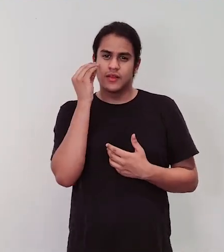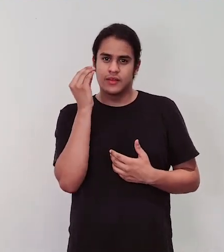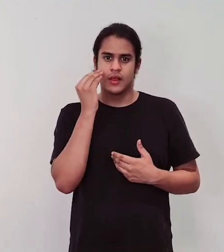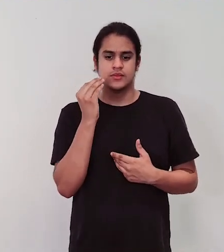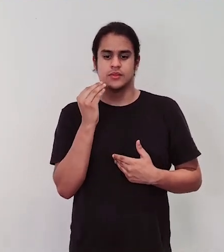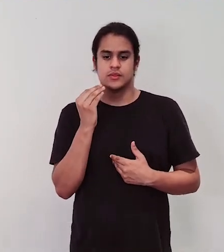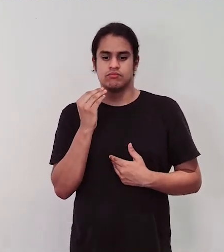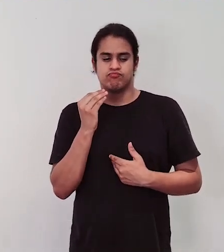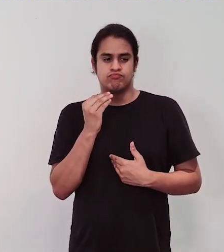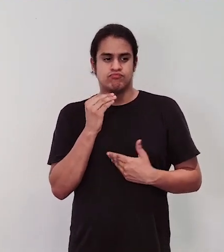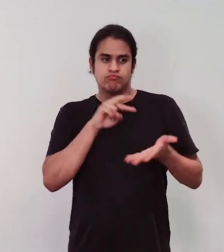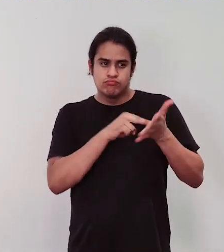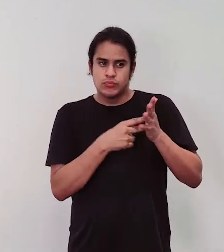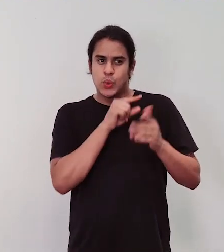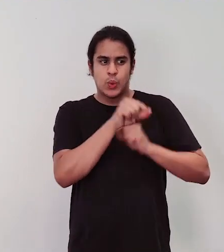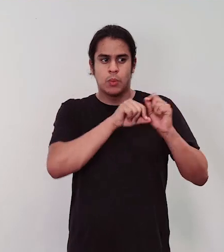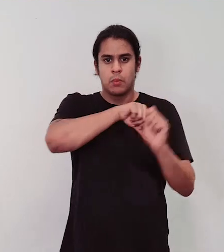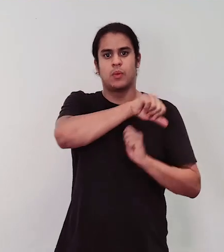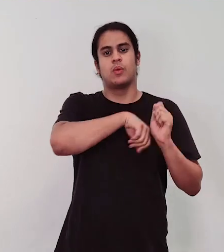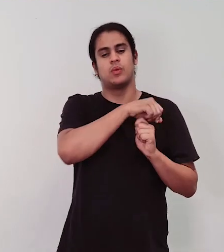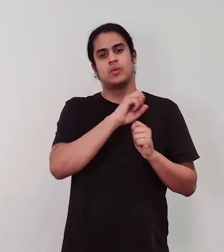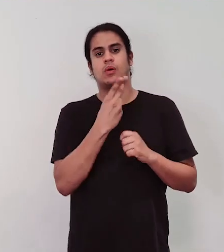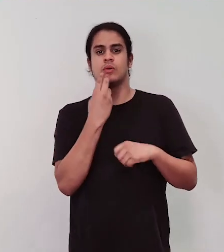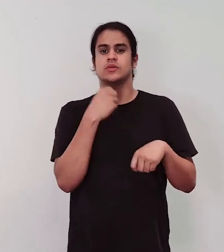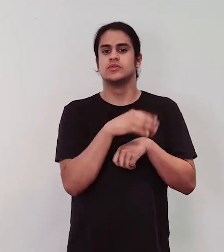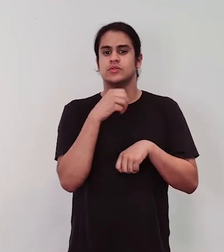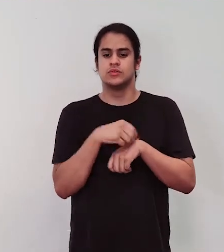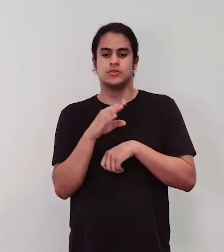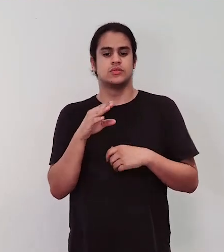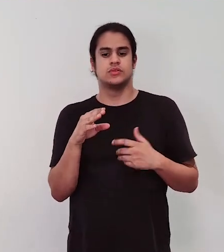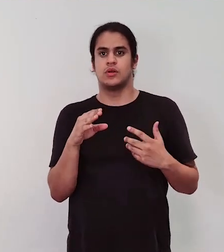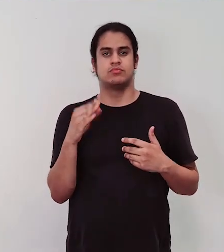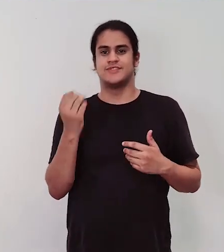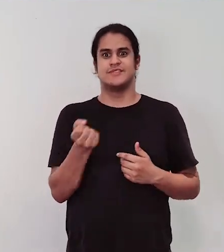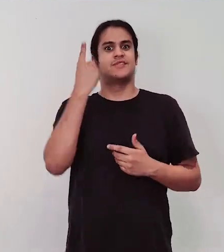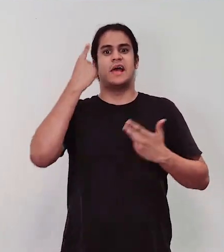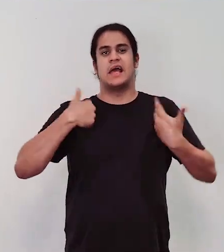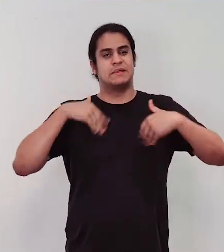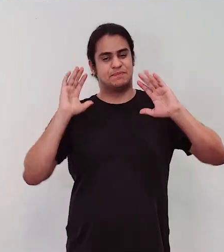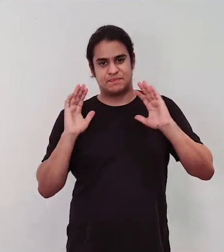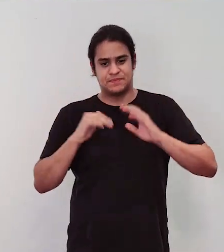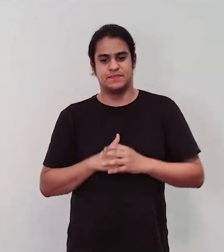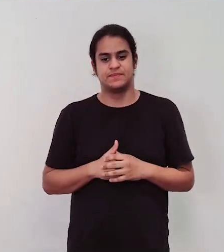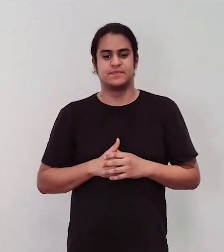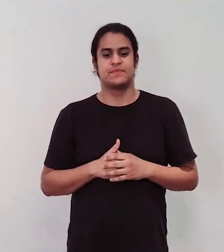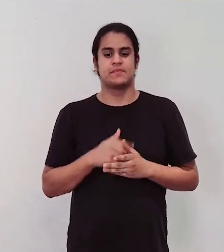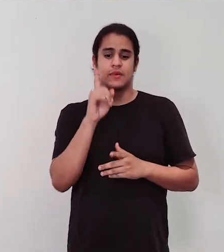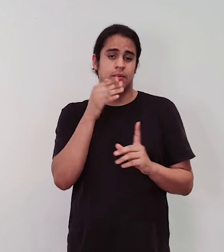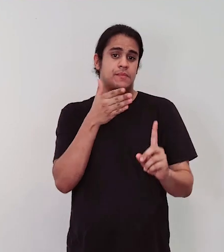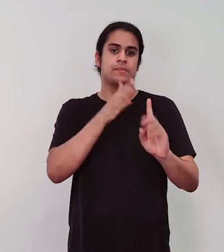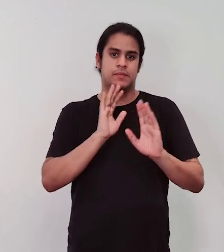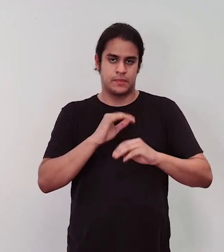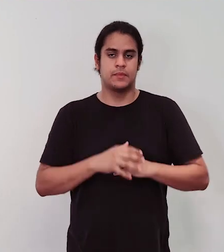significados ou alguma instrução bizarra, enfim, isso é uma referência